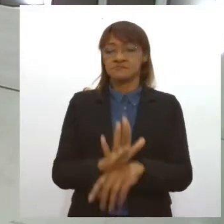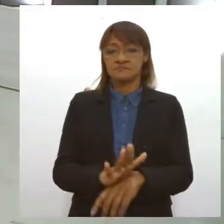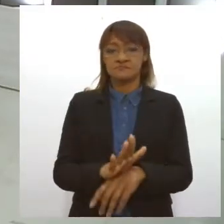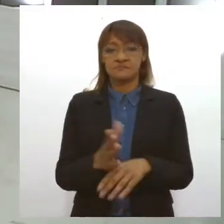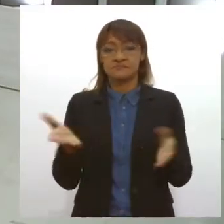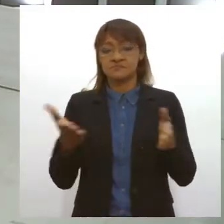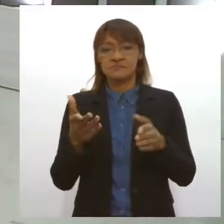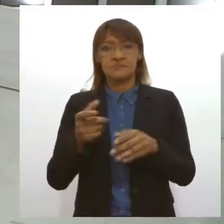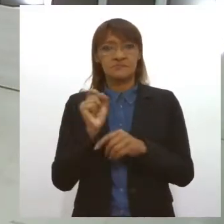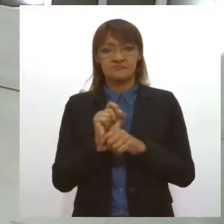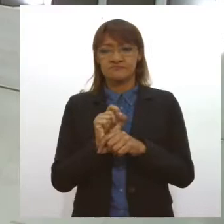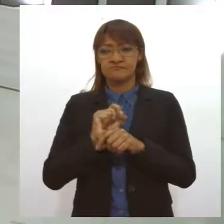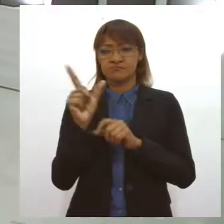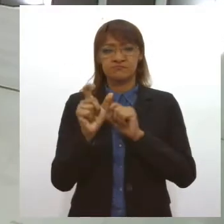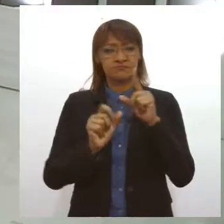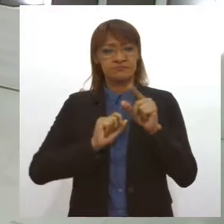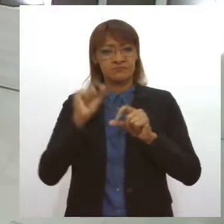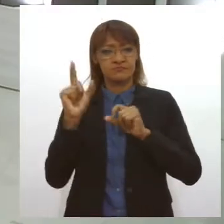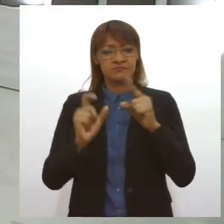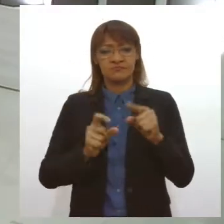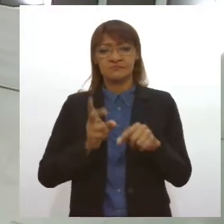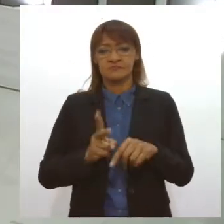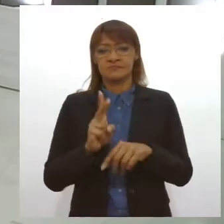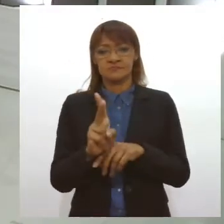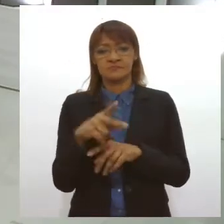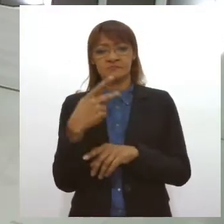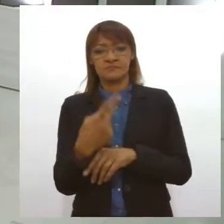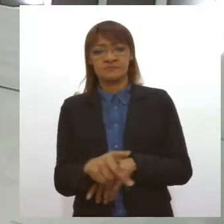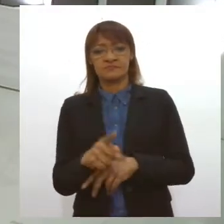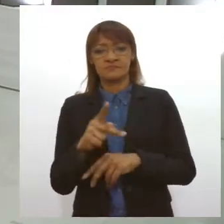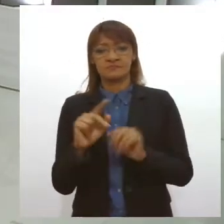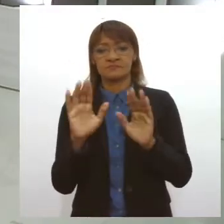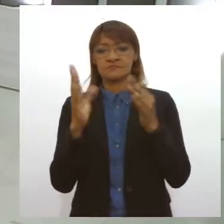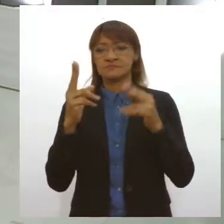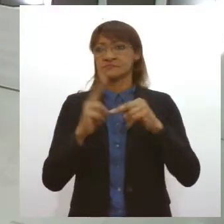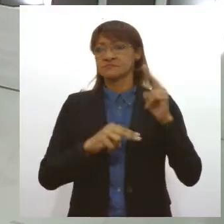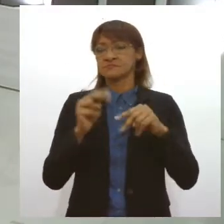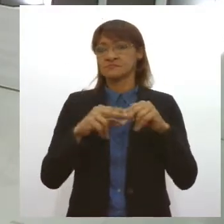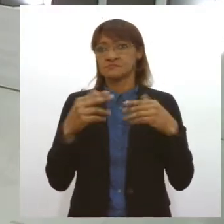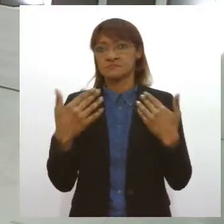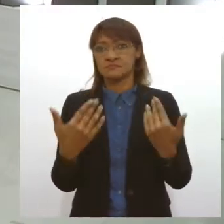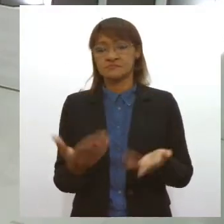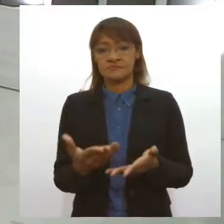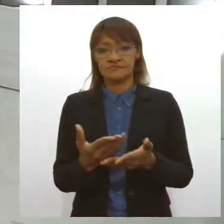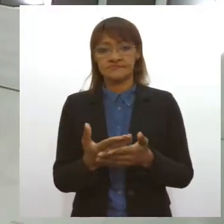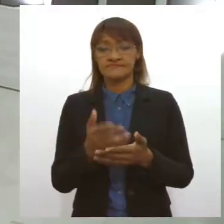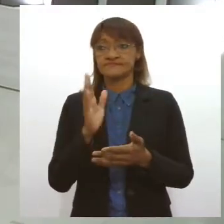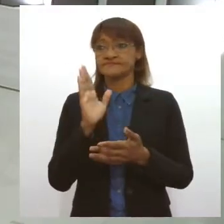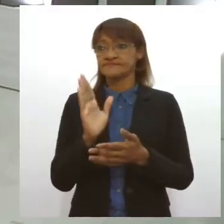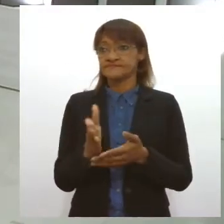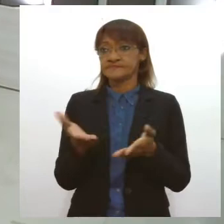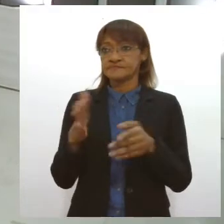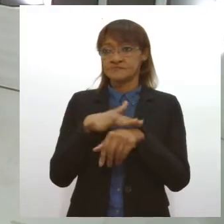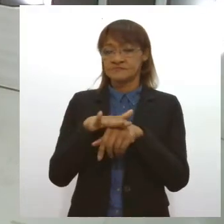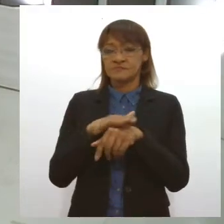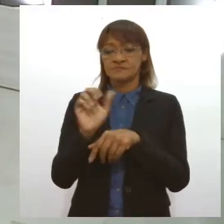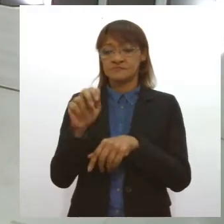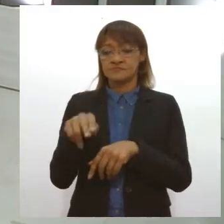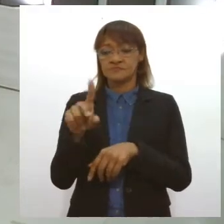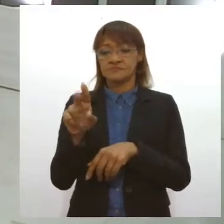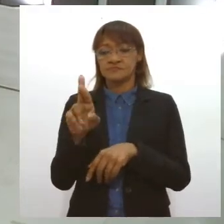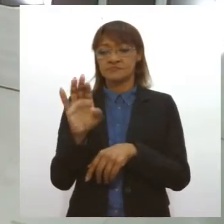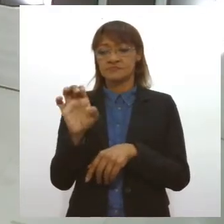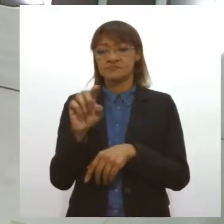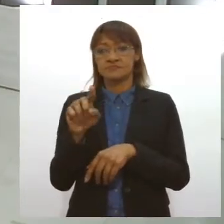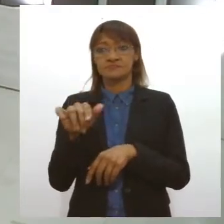comuns nos festejos juninos. Para falar sobre os cuidados, eu vou conversar agora com a enfermeira Vandressa Nascimento Santos. Ela é gerente da